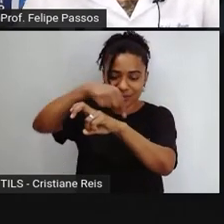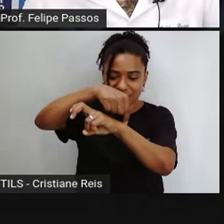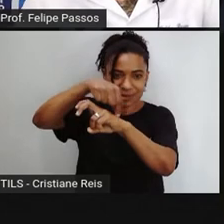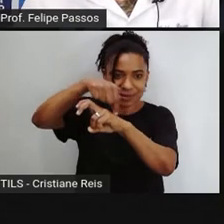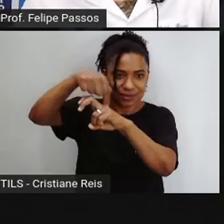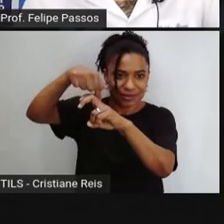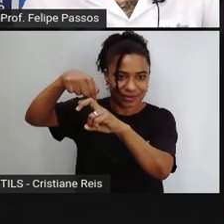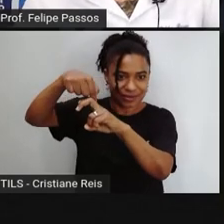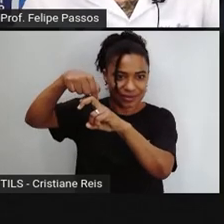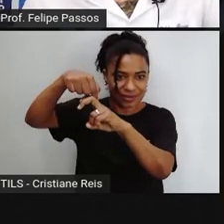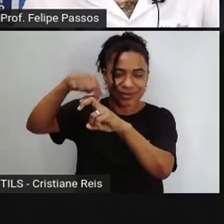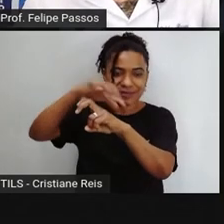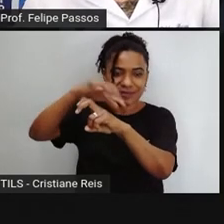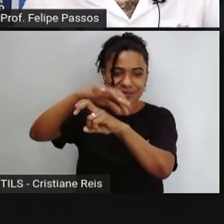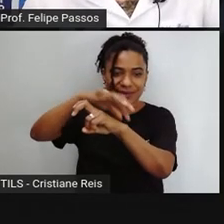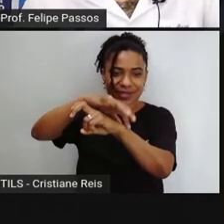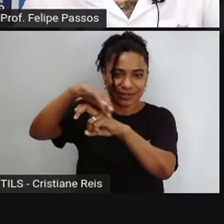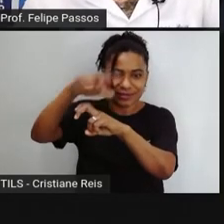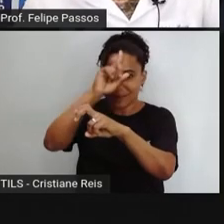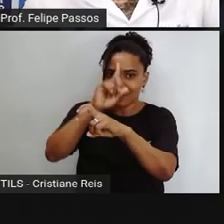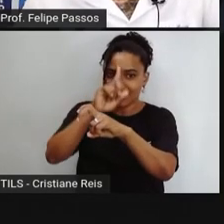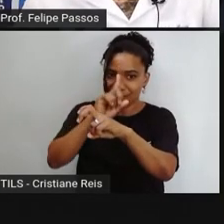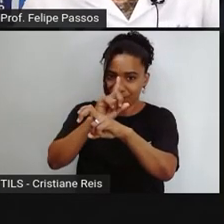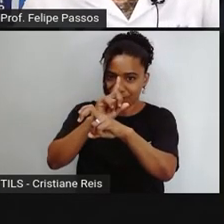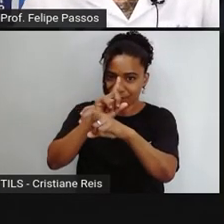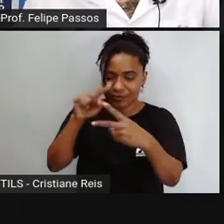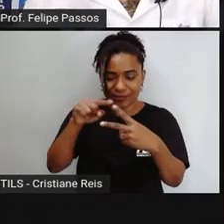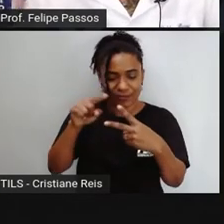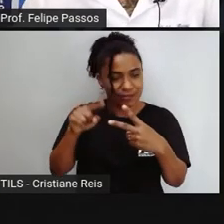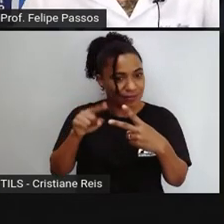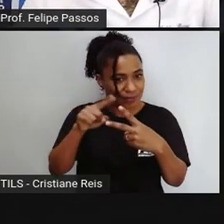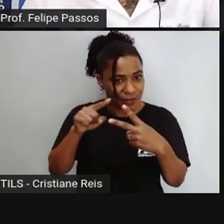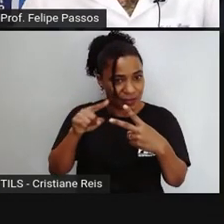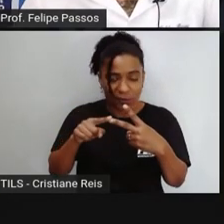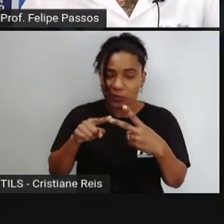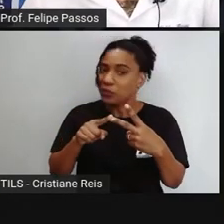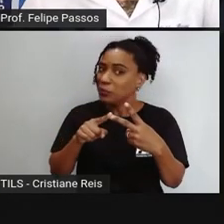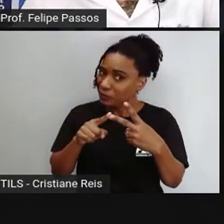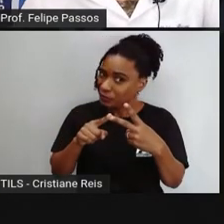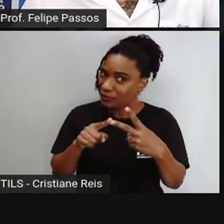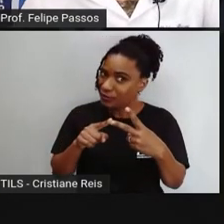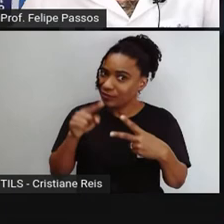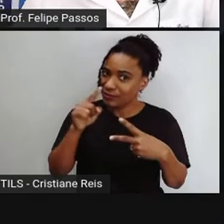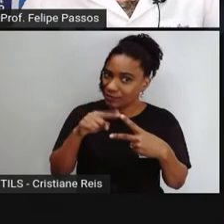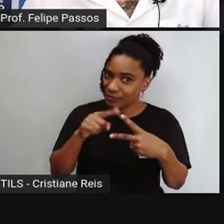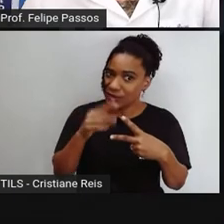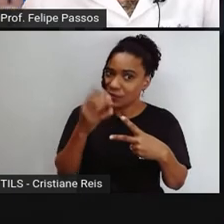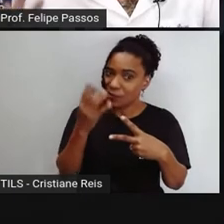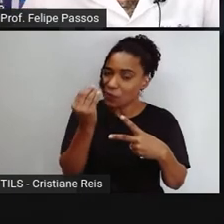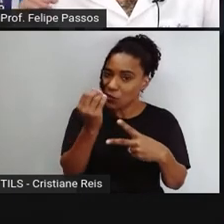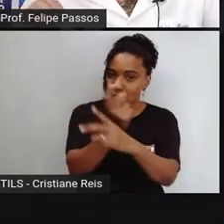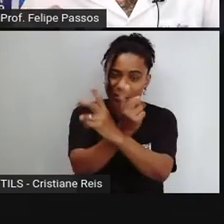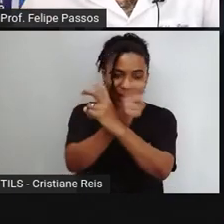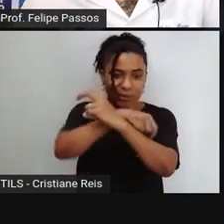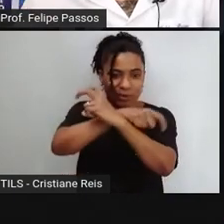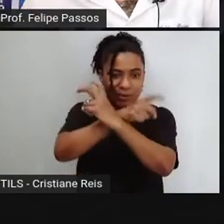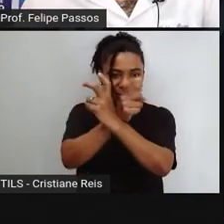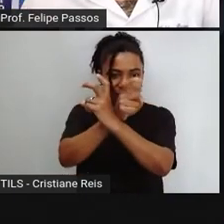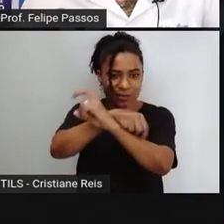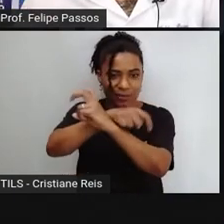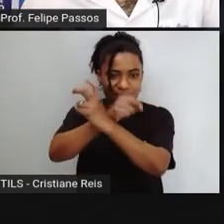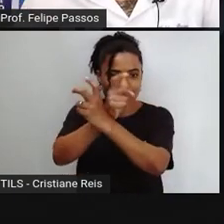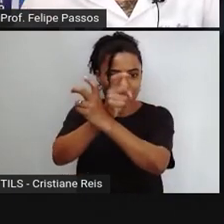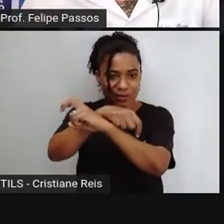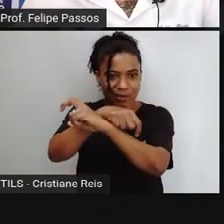que assim, é um alívio. Não sei se eu posso dizer que é um alívio. Apesar da gente ter muito desse escorpião aqui em Feira, ele não causa